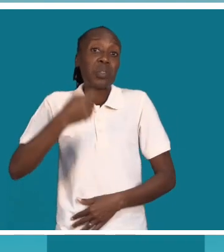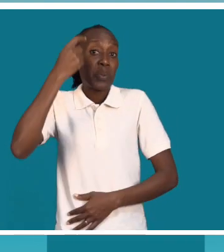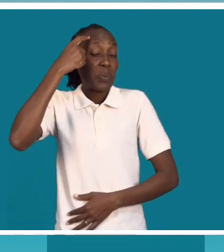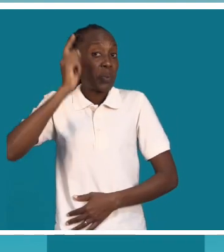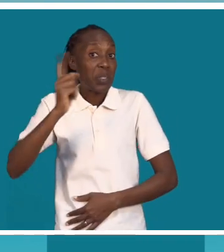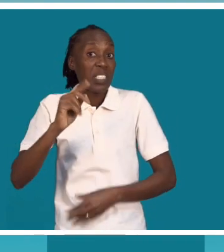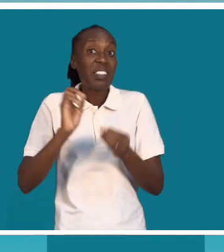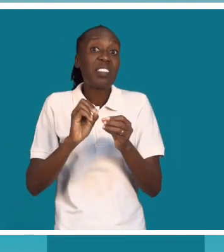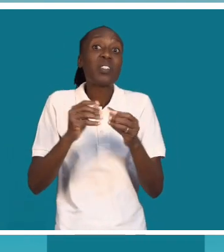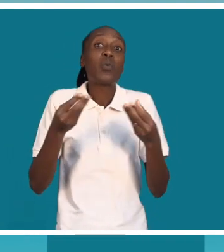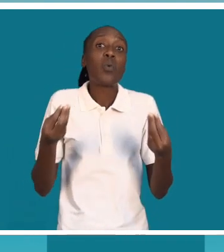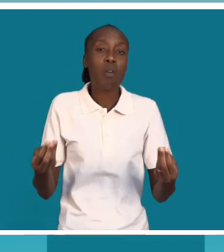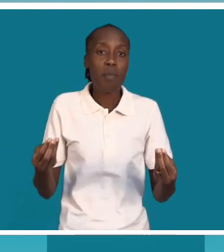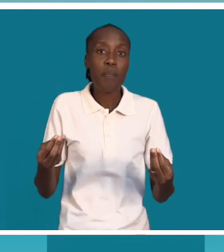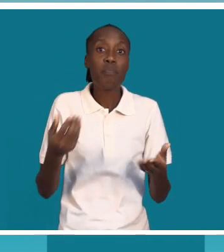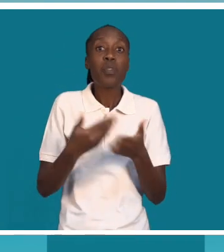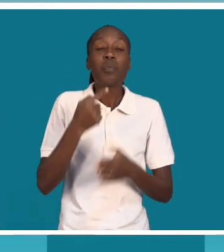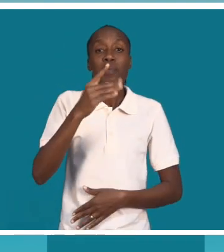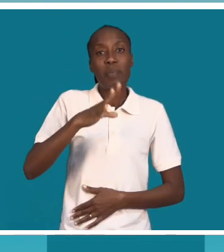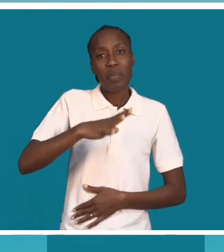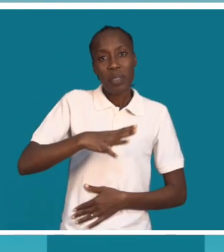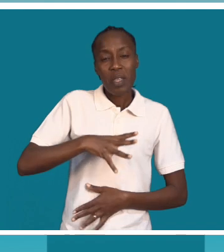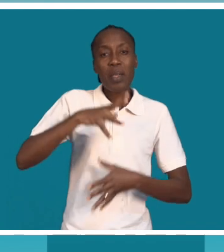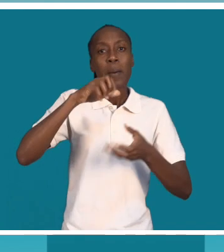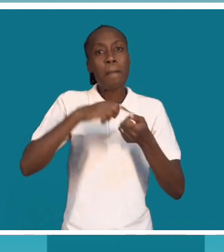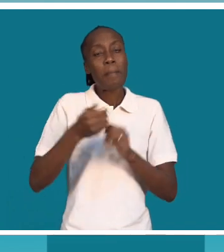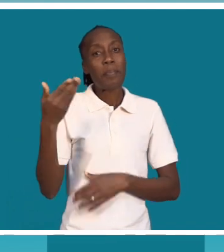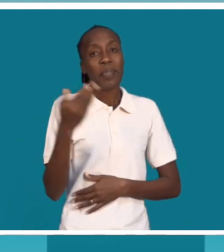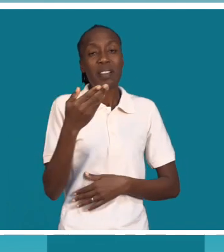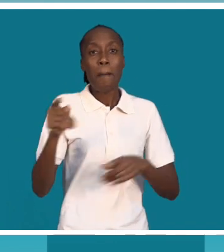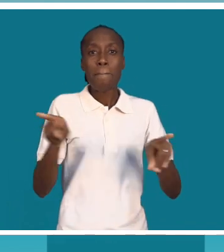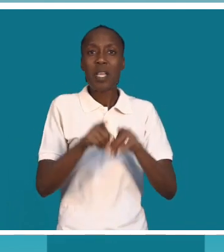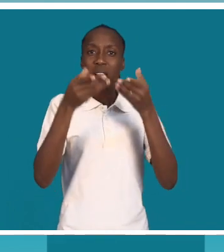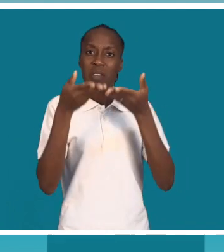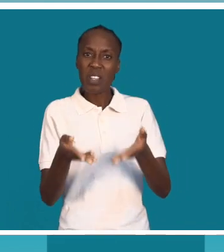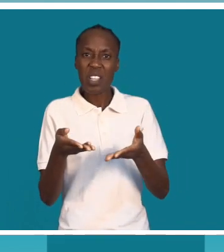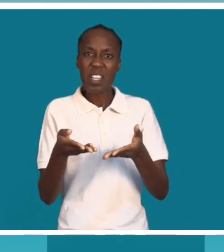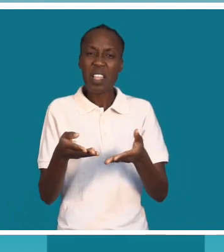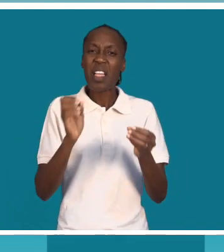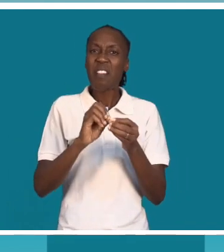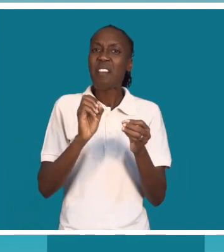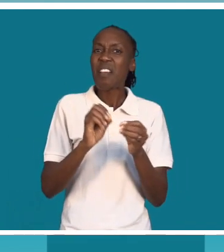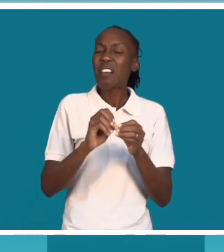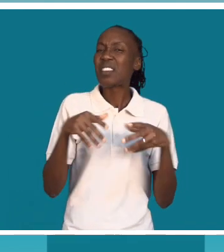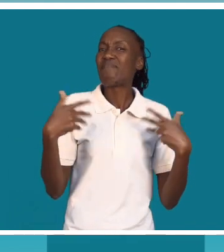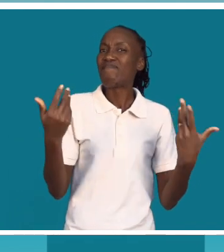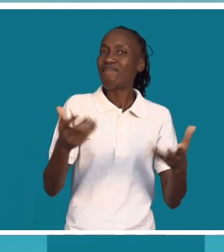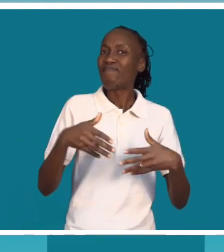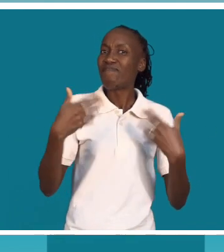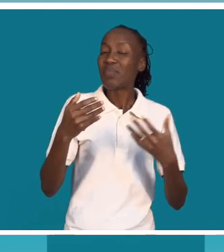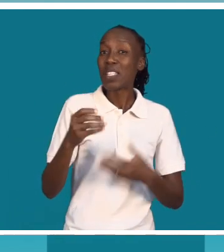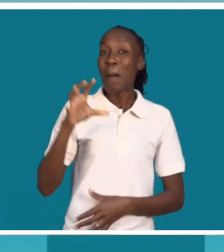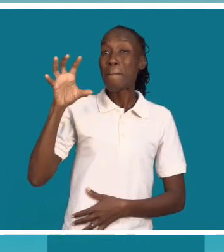então, essa é a dificuldade. Tanto em quanto a embajada que temos aqui, aqui não tem embajada de